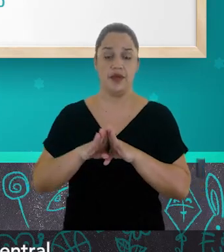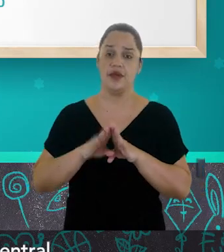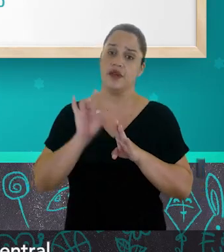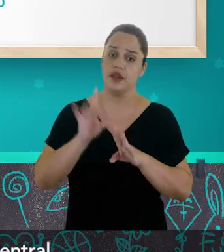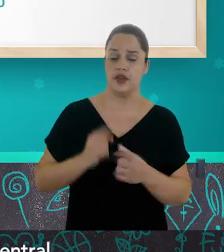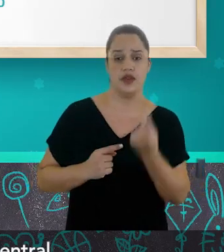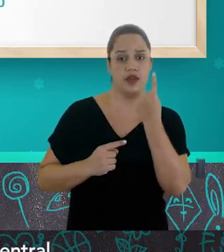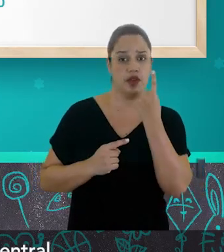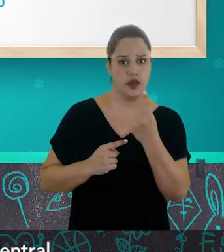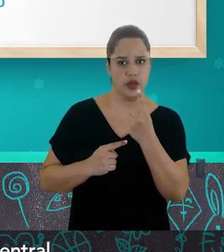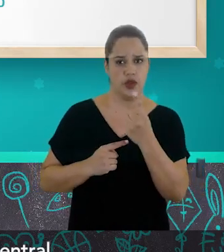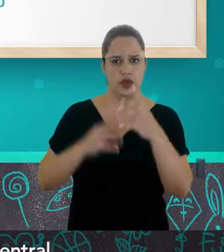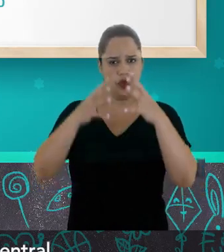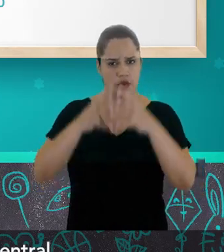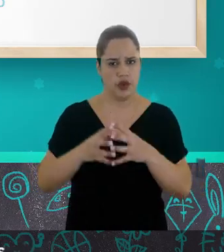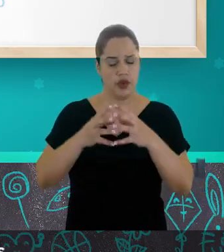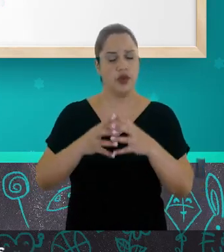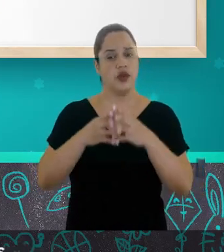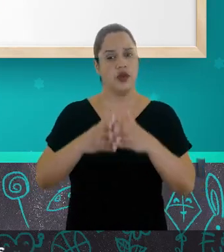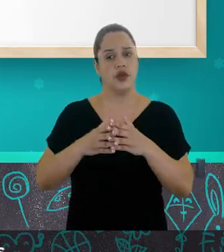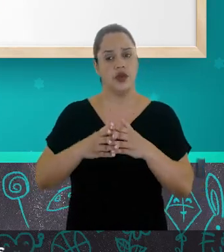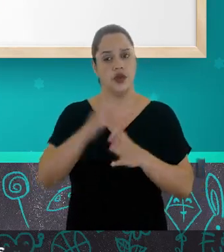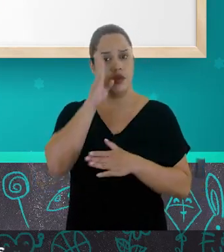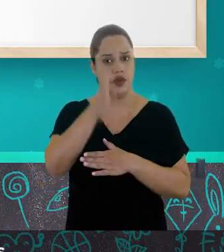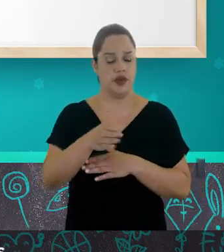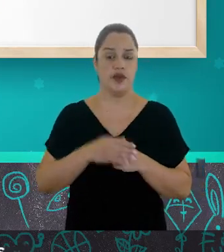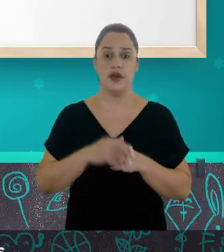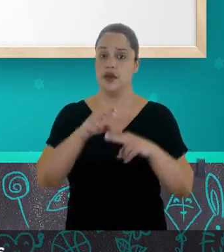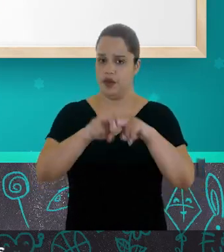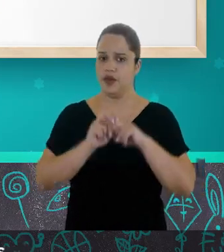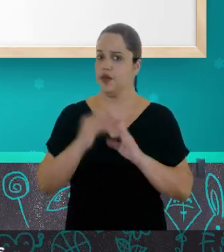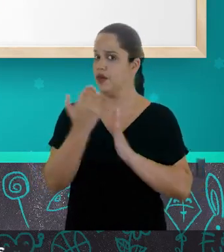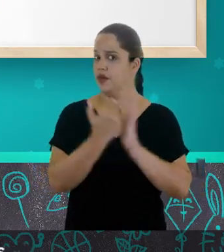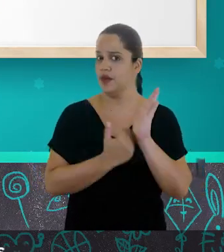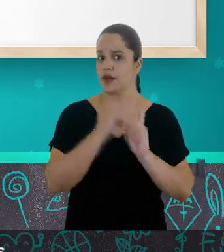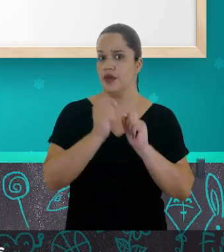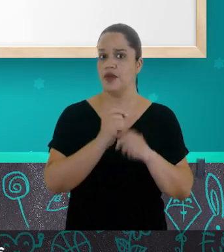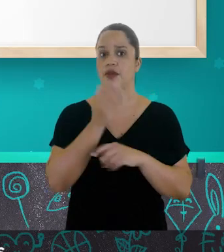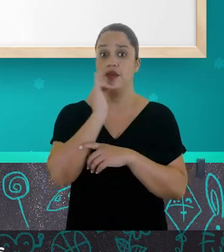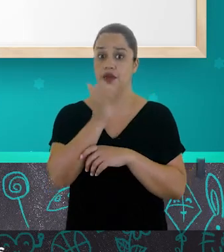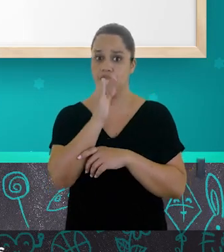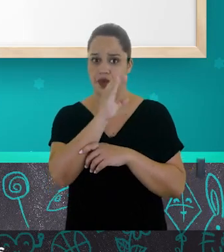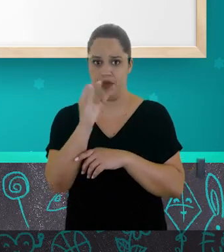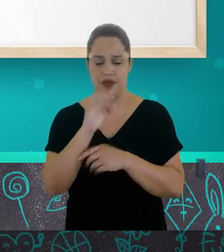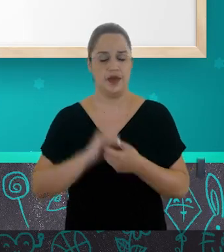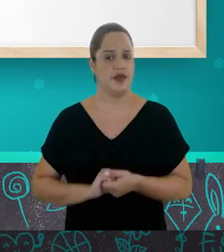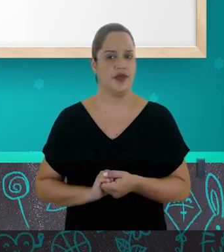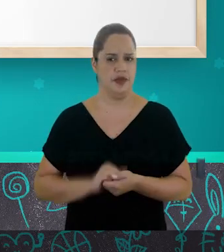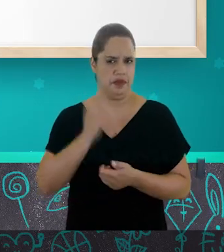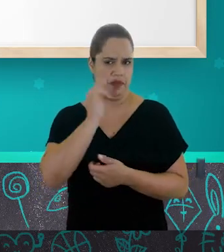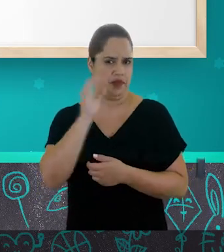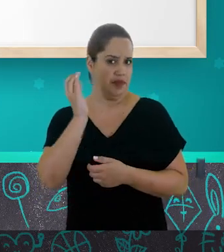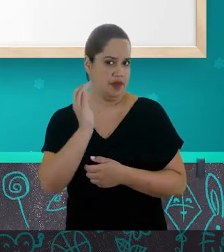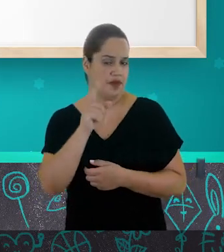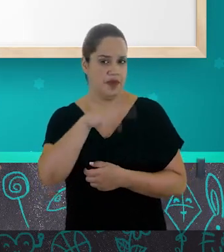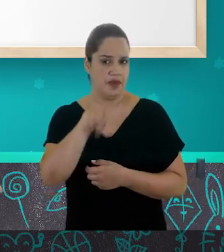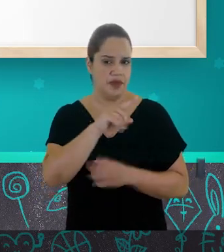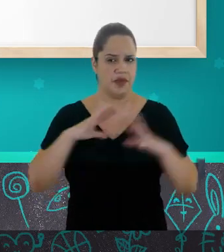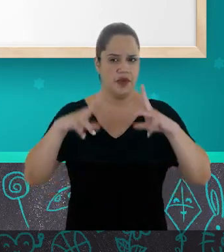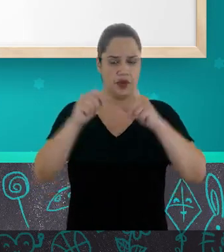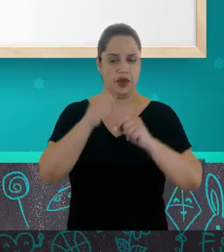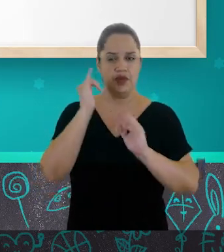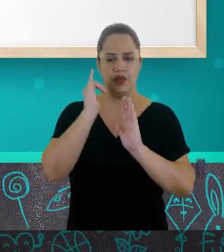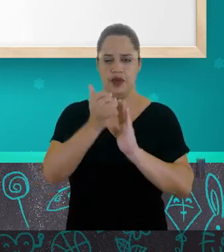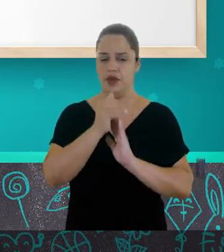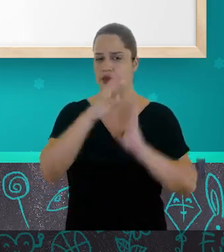apenas um conflito central. Por isso, podemos classificá-los como contos. Os contos, como todas as